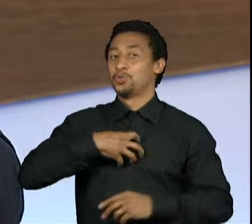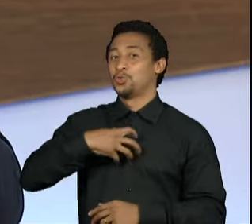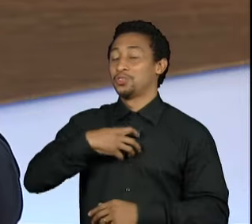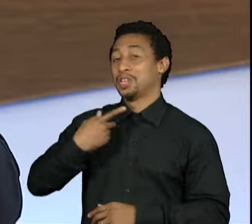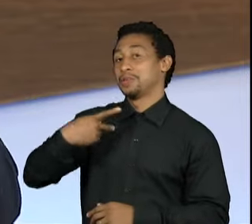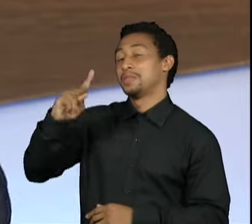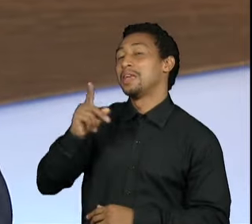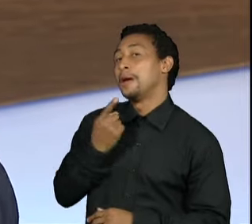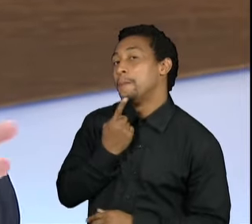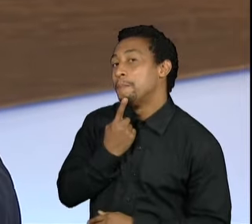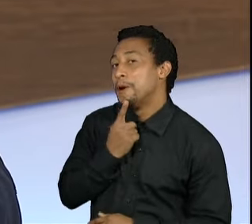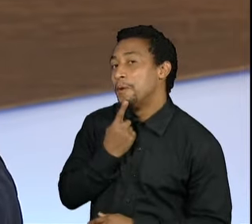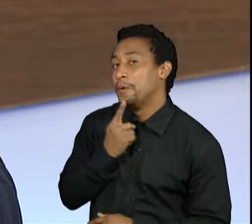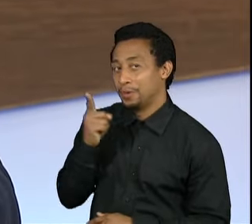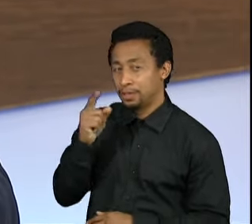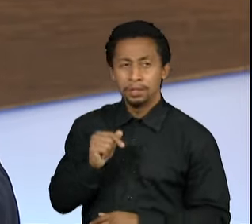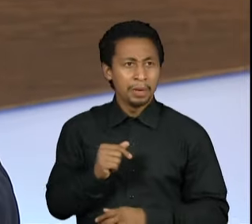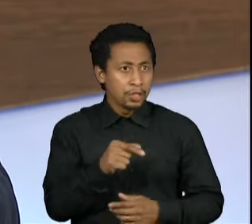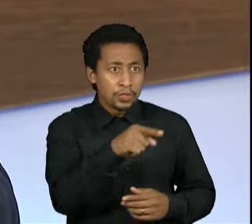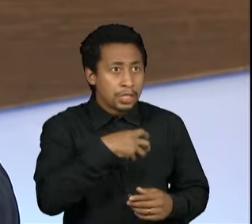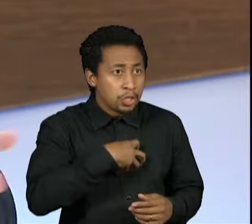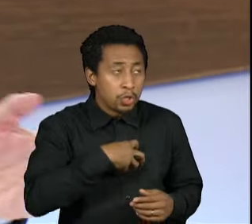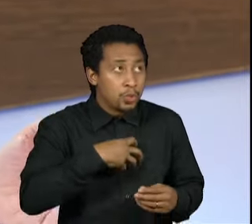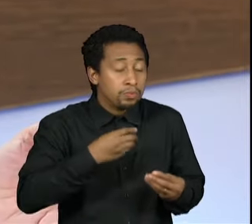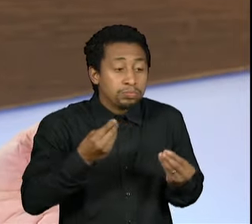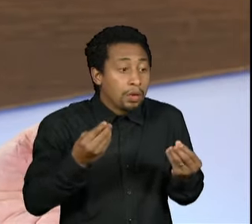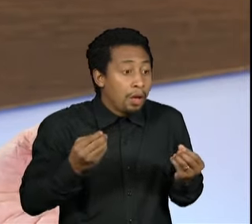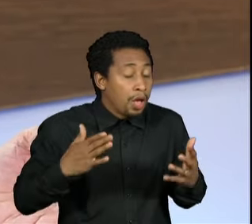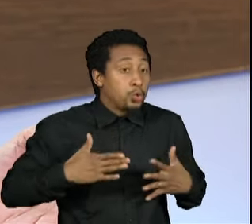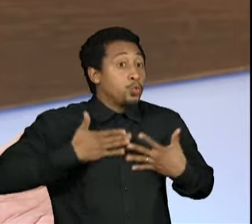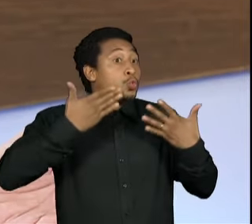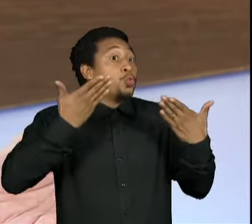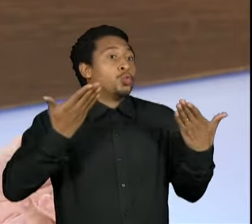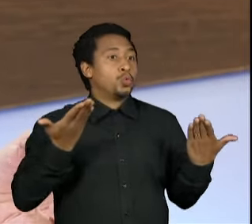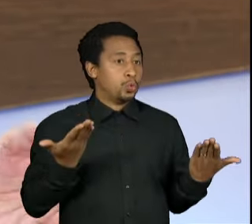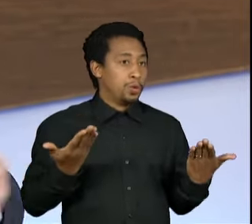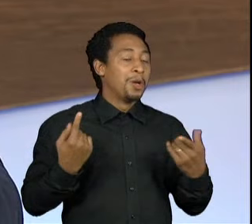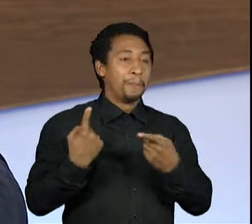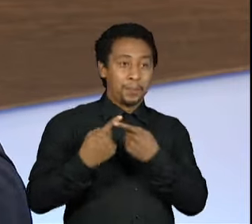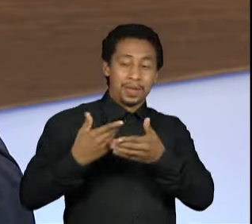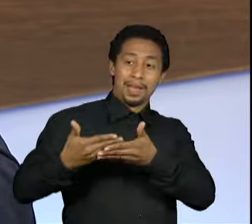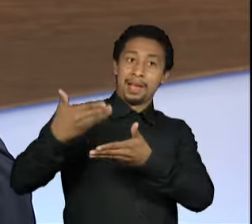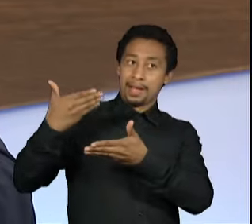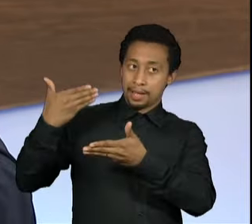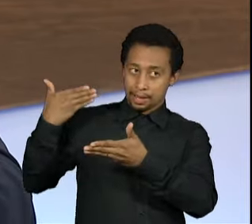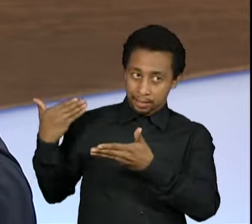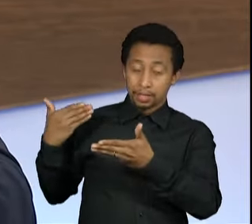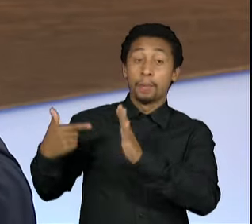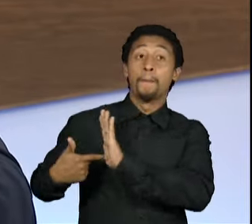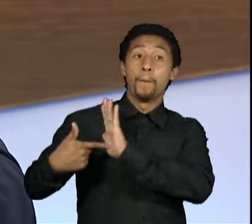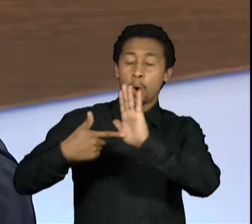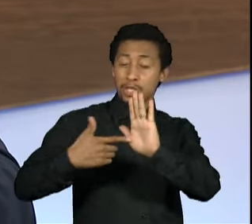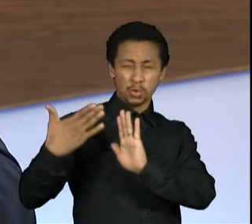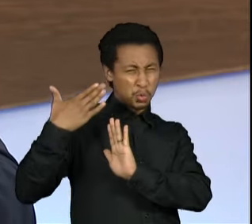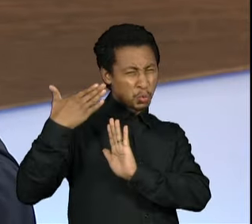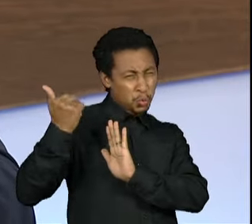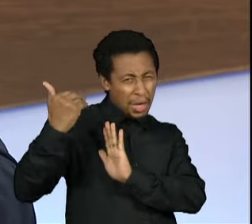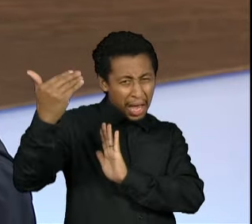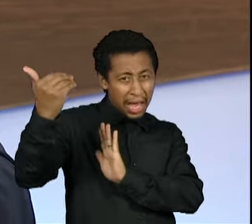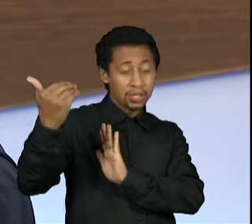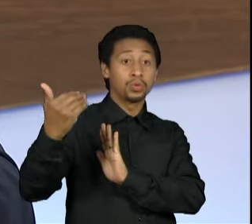Susto, vocês, por exemplo, achavam que ia dar tão certo, porque os números da temporada anterior indicam que foi um sucesso nessa